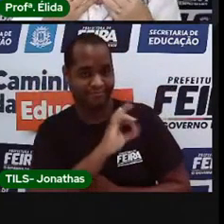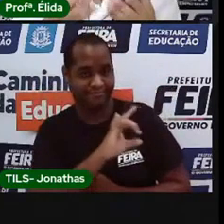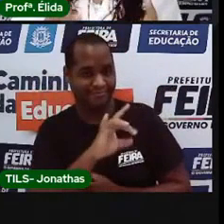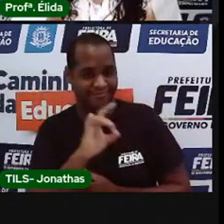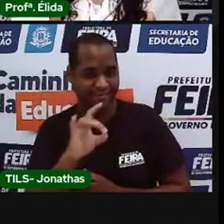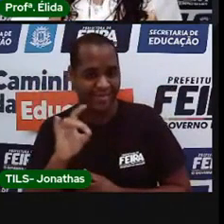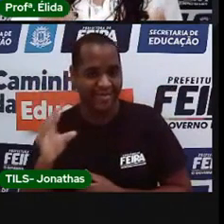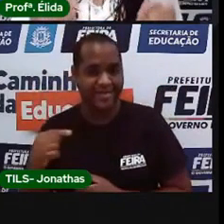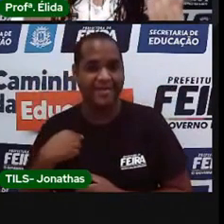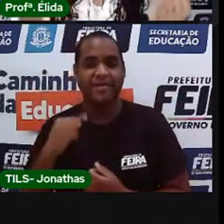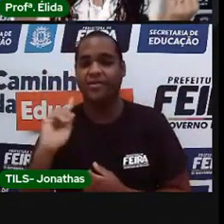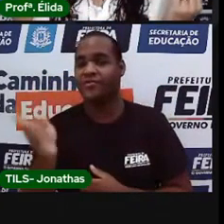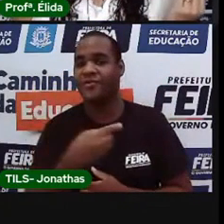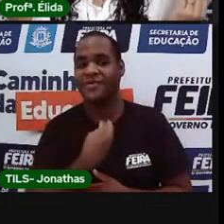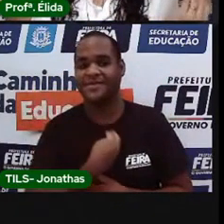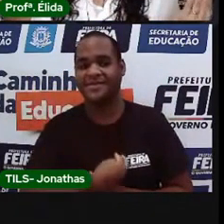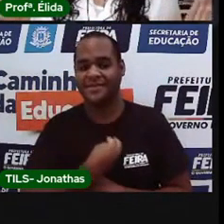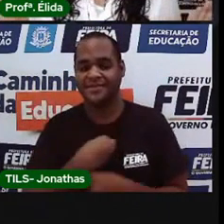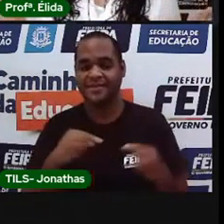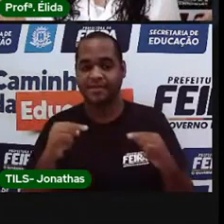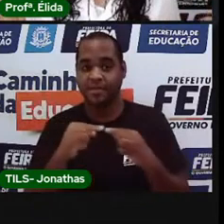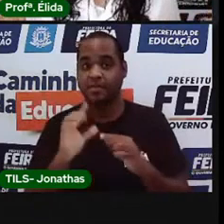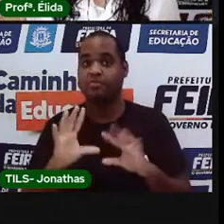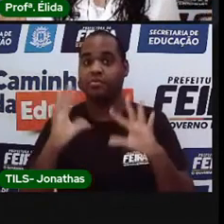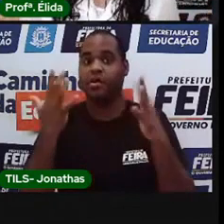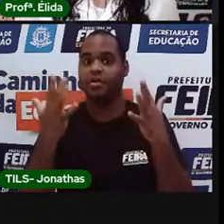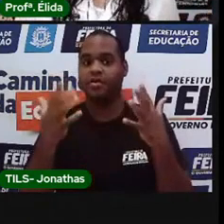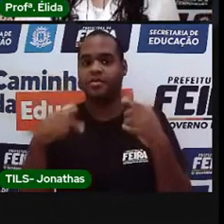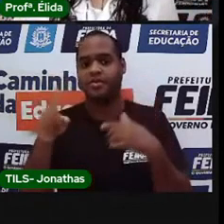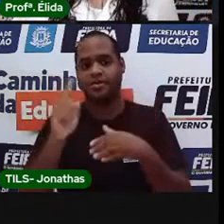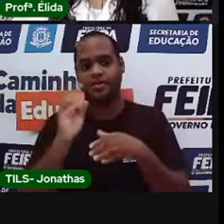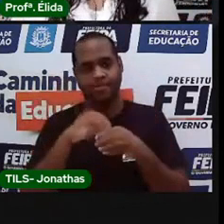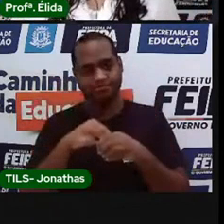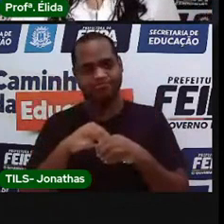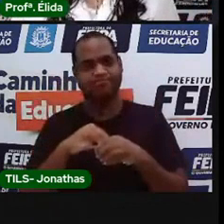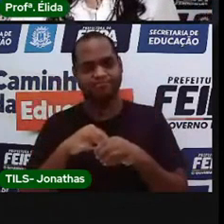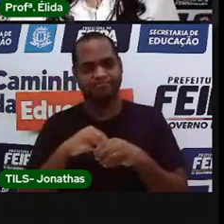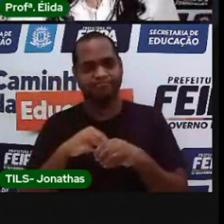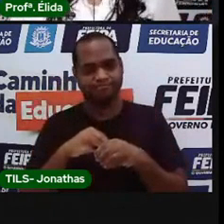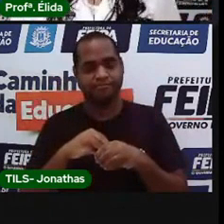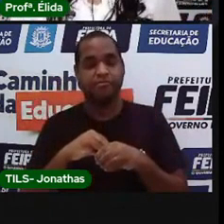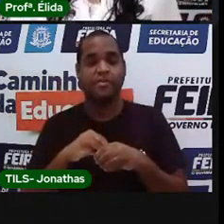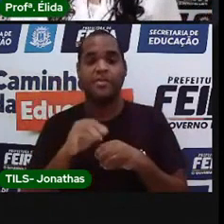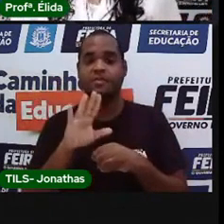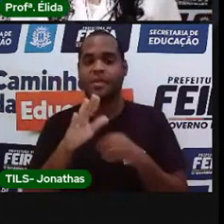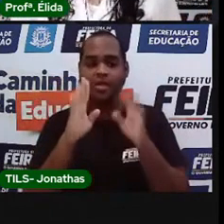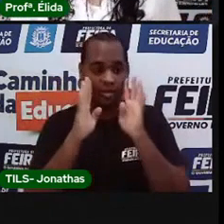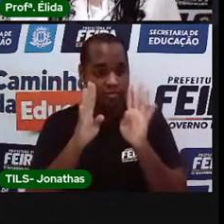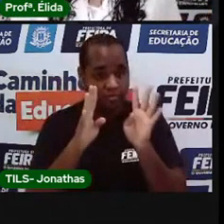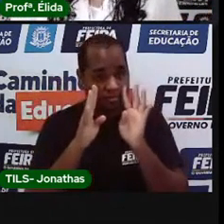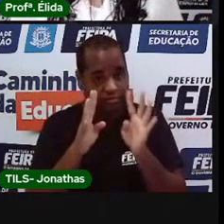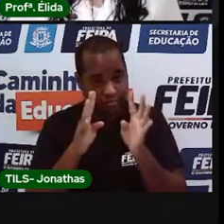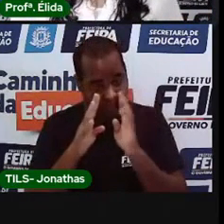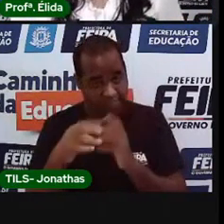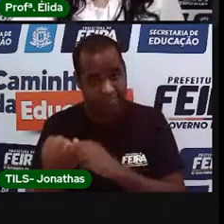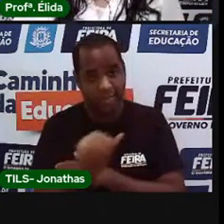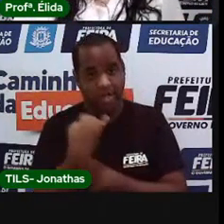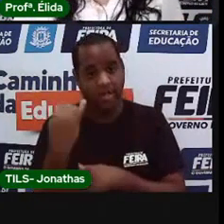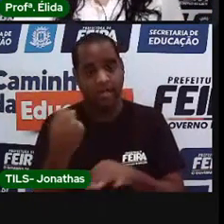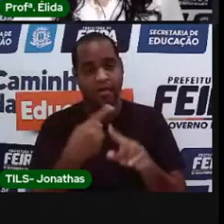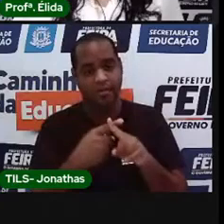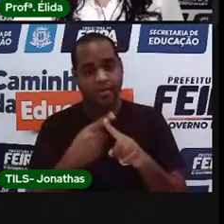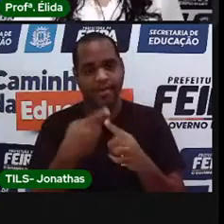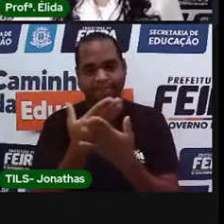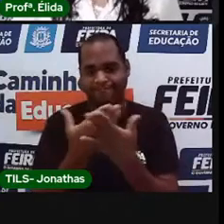que reagem pelas coisas que acontecem aqui fora. Eu quero que você preste bastante atenção. Porque